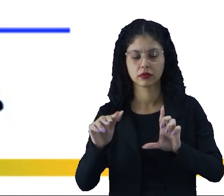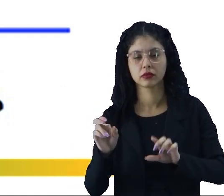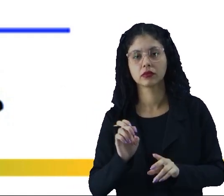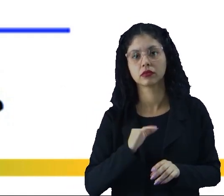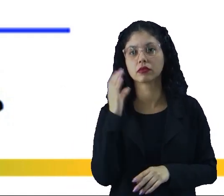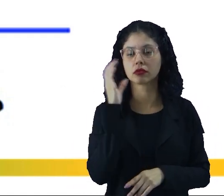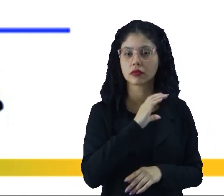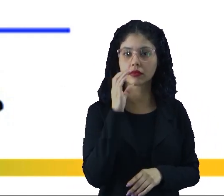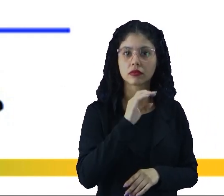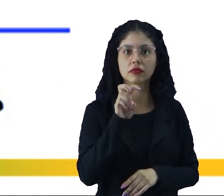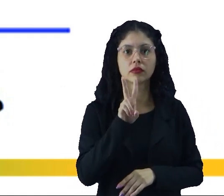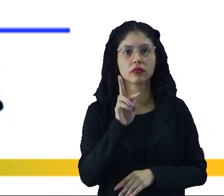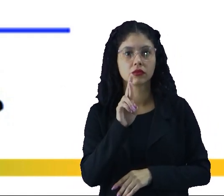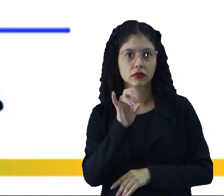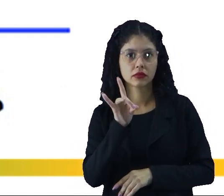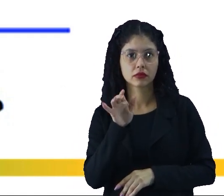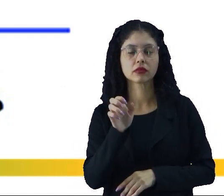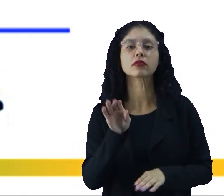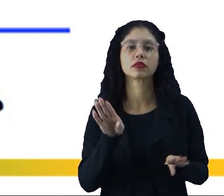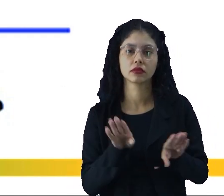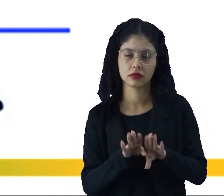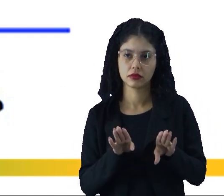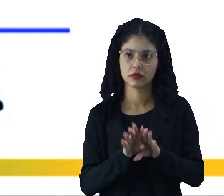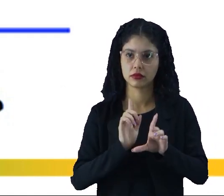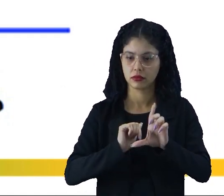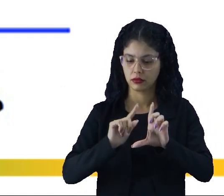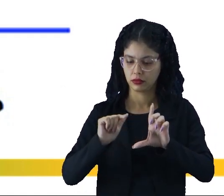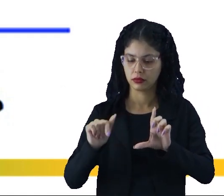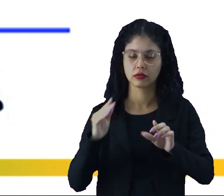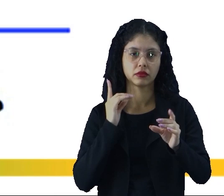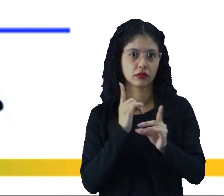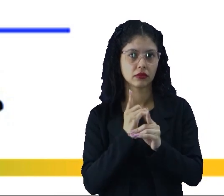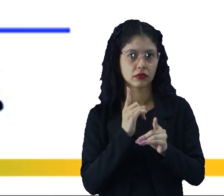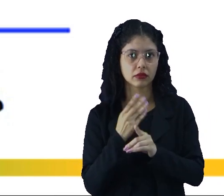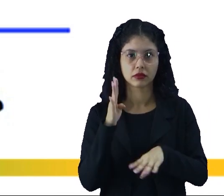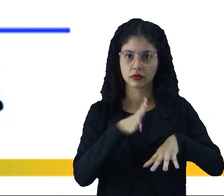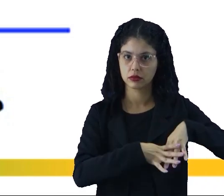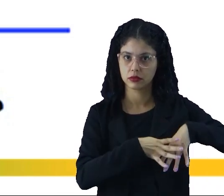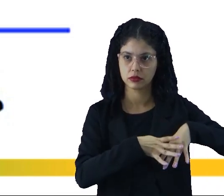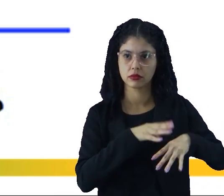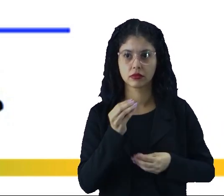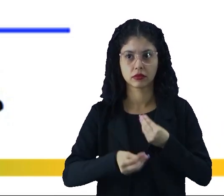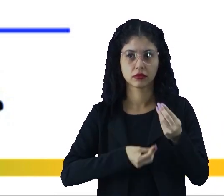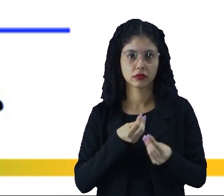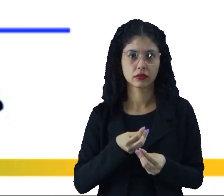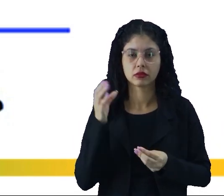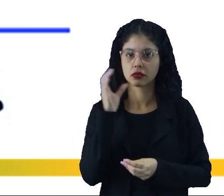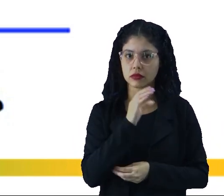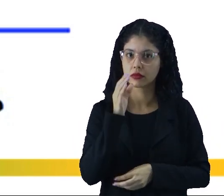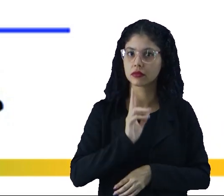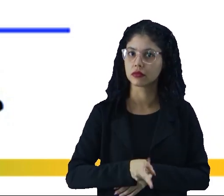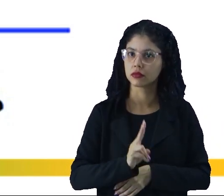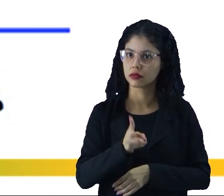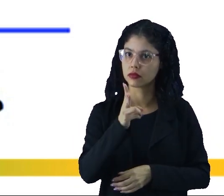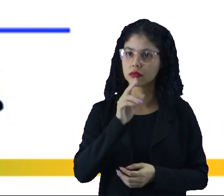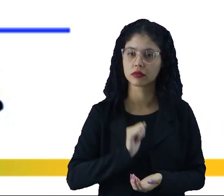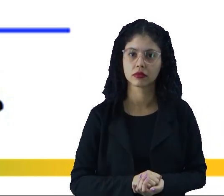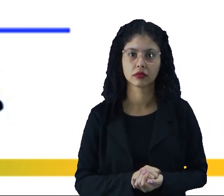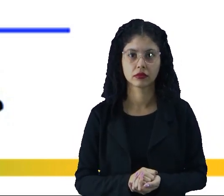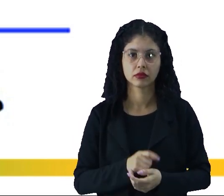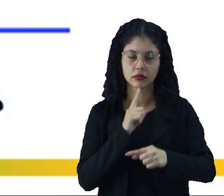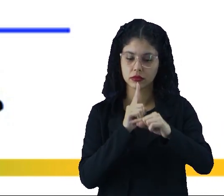velocidade, né? Que a gente também é o mesmo gráfico que a gente encontra lá na matemática. Como a velocidade é constante,